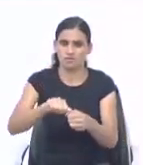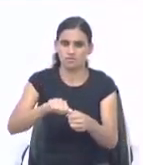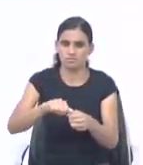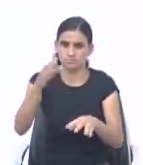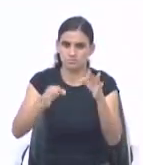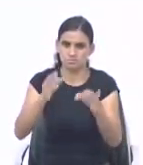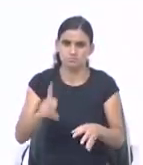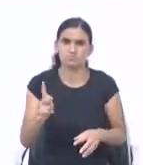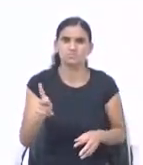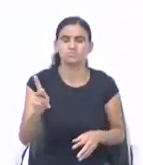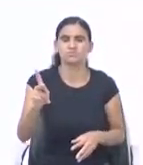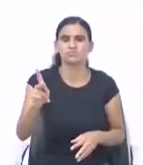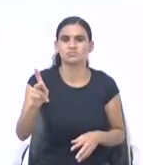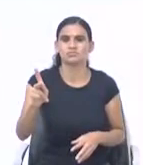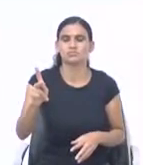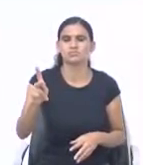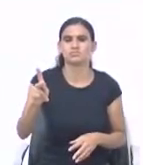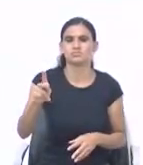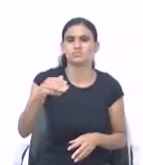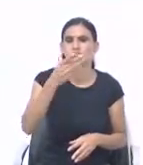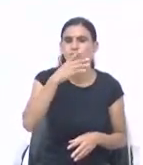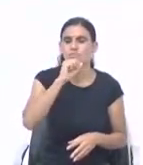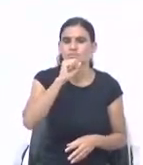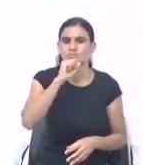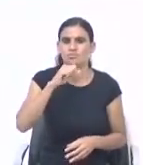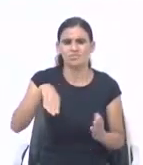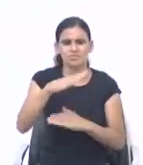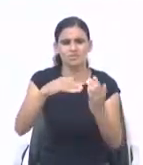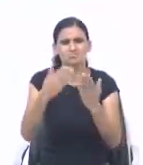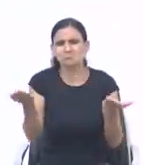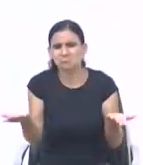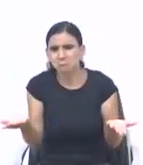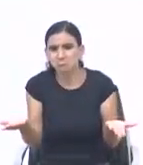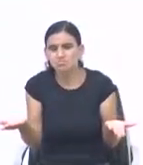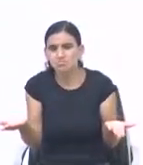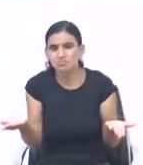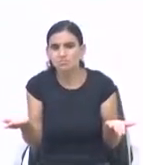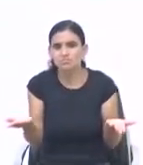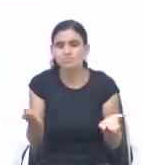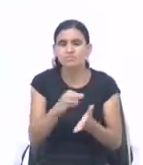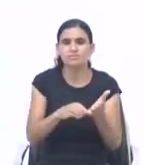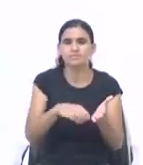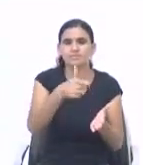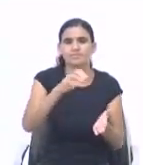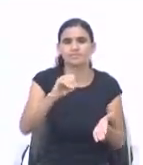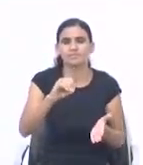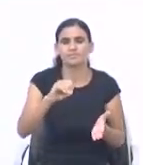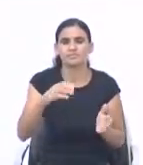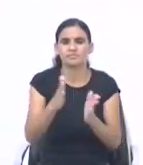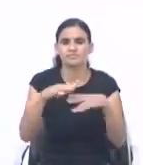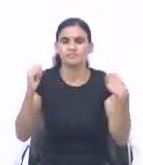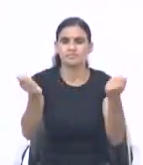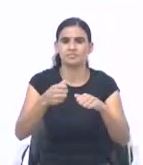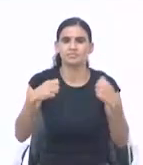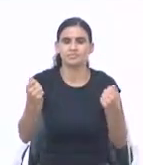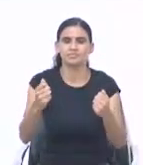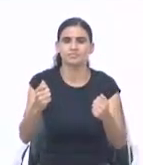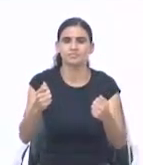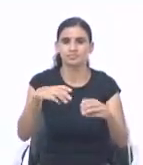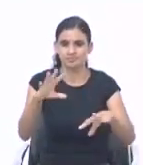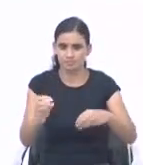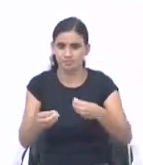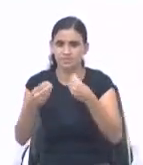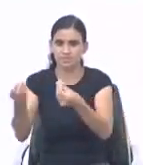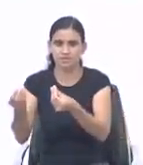para sempre. Para a glória de Deus Pai. E por que tudo isso pastor? Versículo 10 ele vai dizer. Ora, aleluia. Aquele que dá